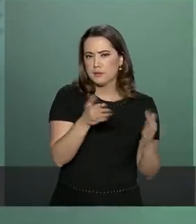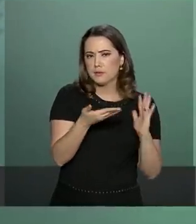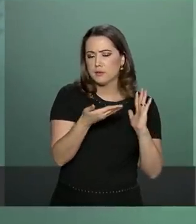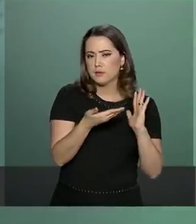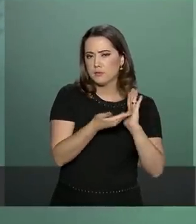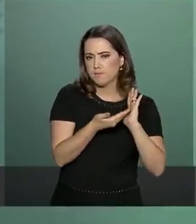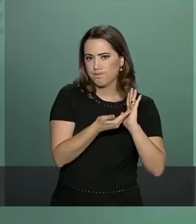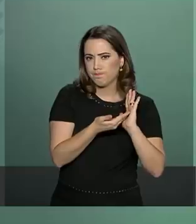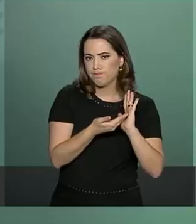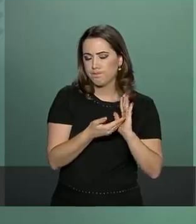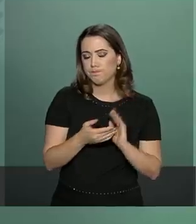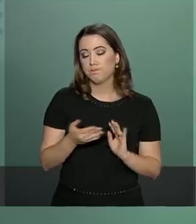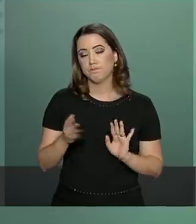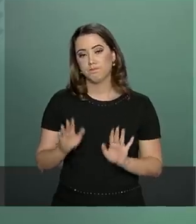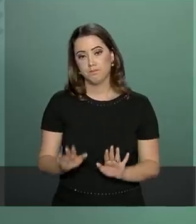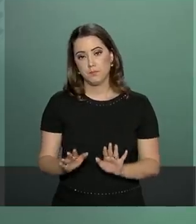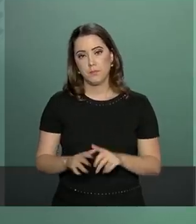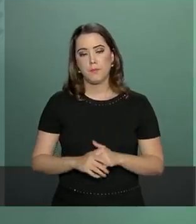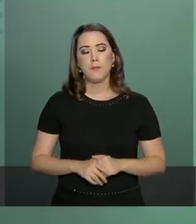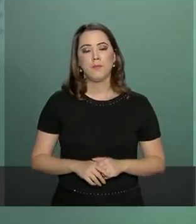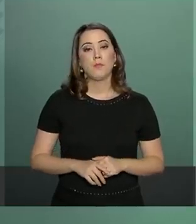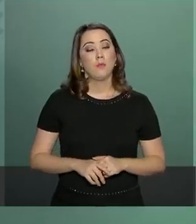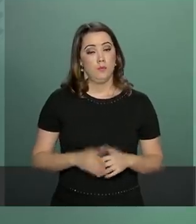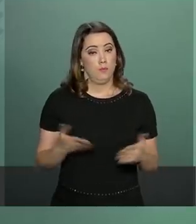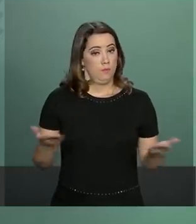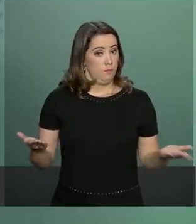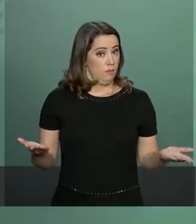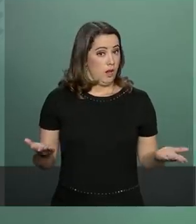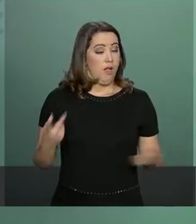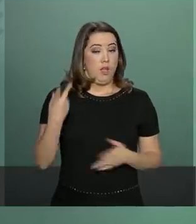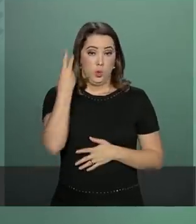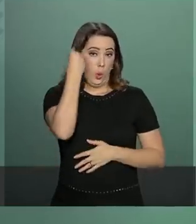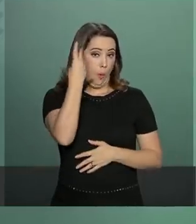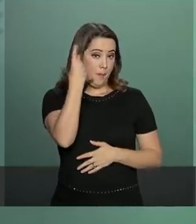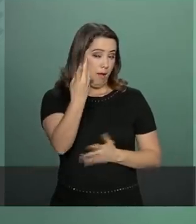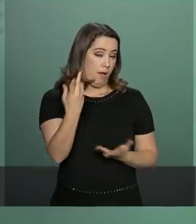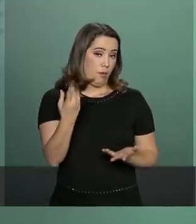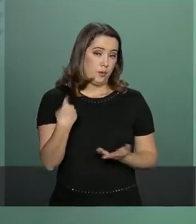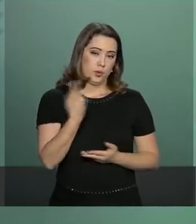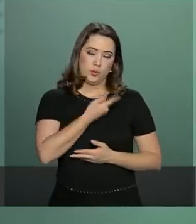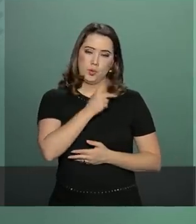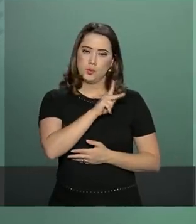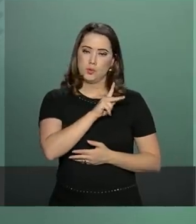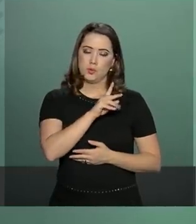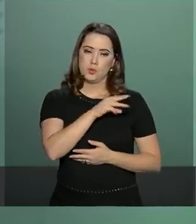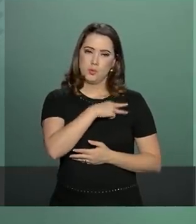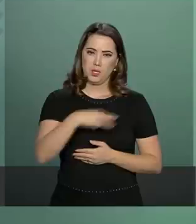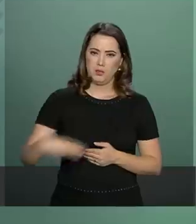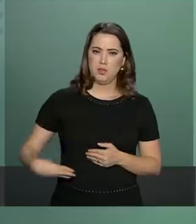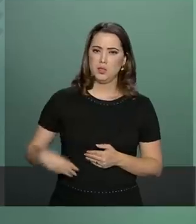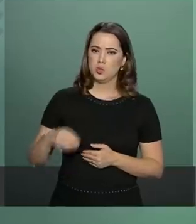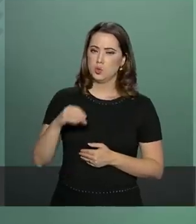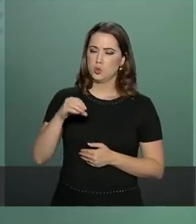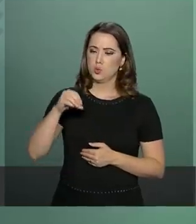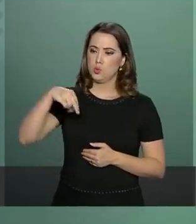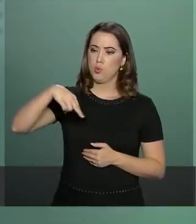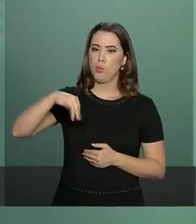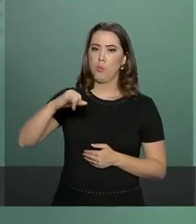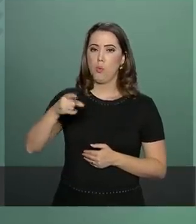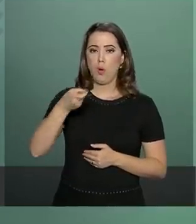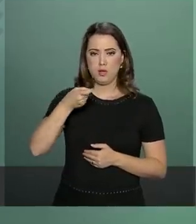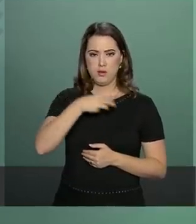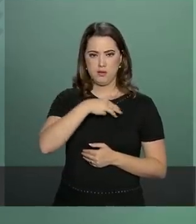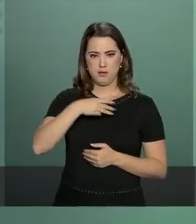É natural que o nosso ministro Onyx Lorenzoni seja tradutor junto aos chefes, os presidentes das